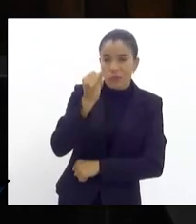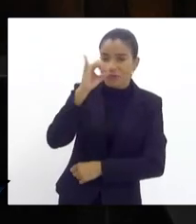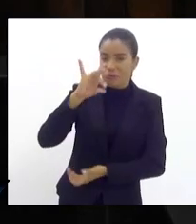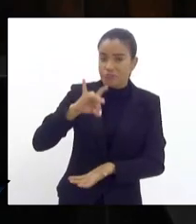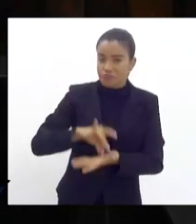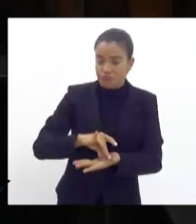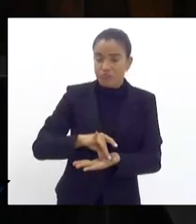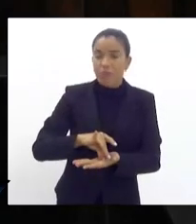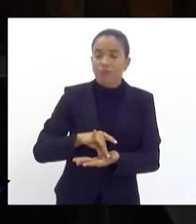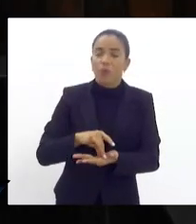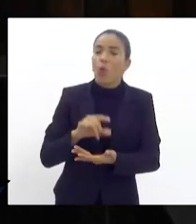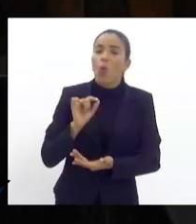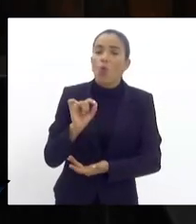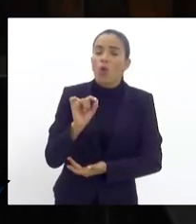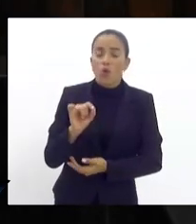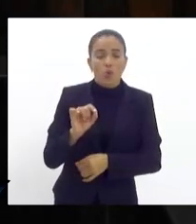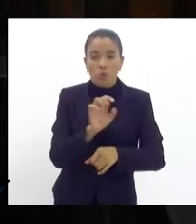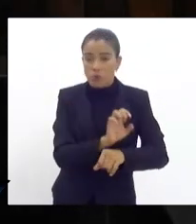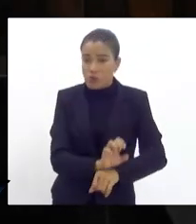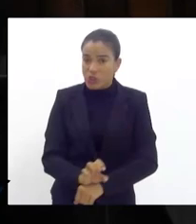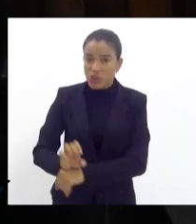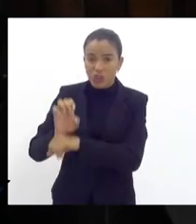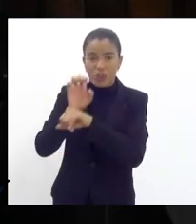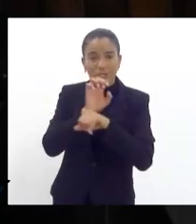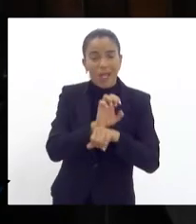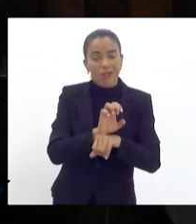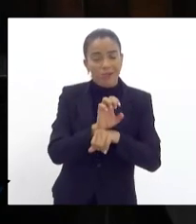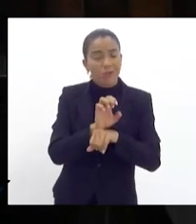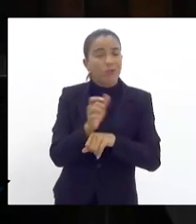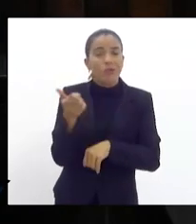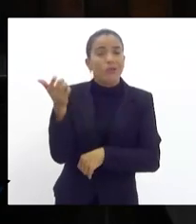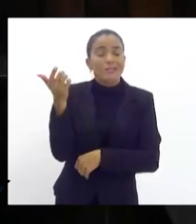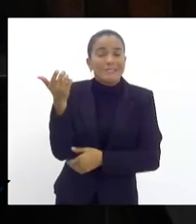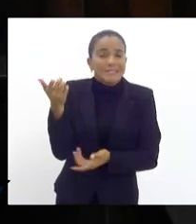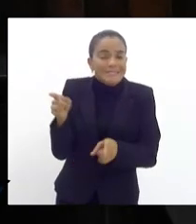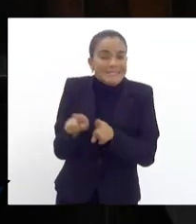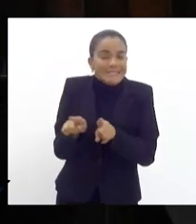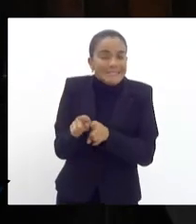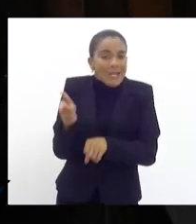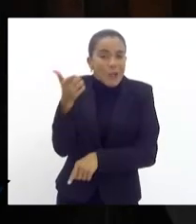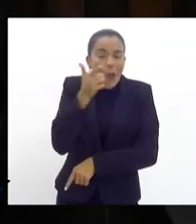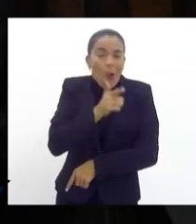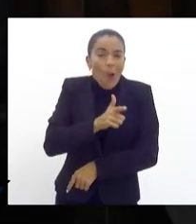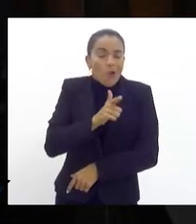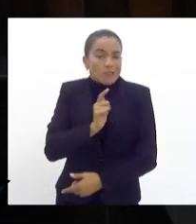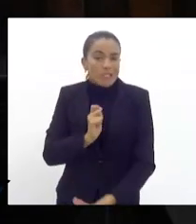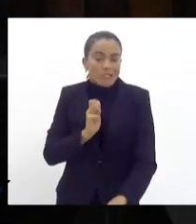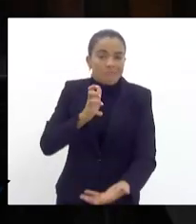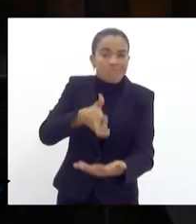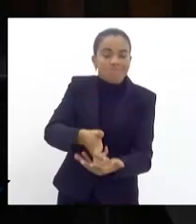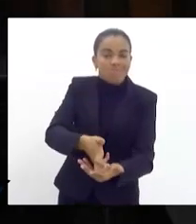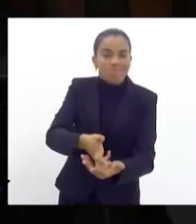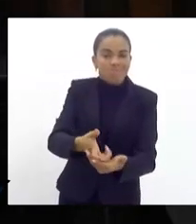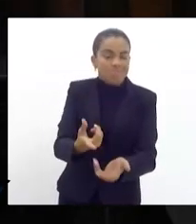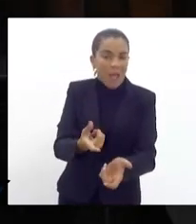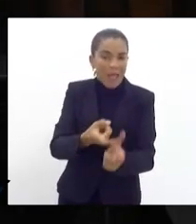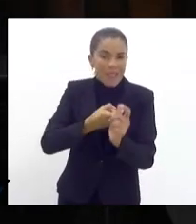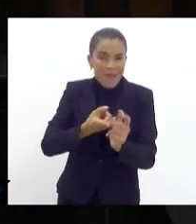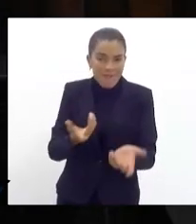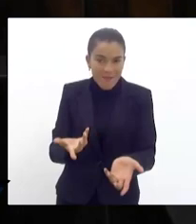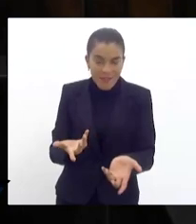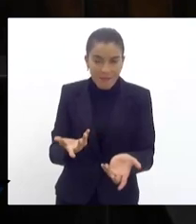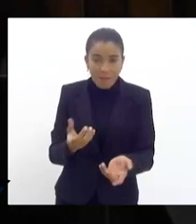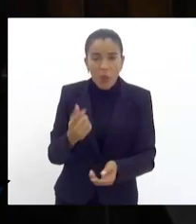faz com que os Estados não consigam também sair dos buracos. Eu nunca vi uma